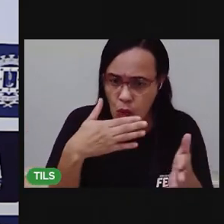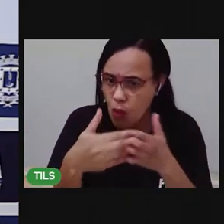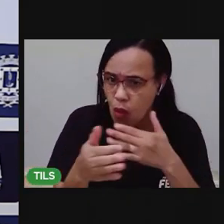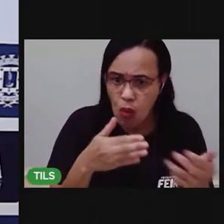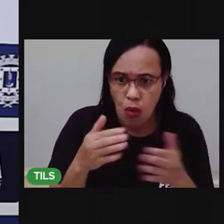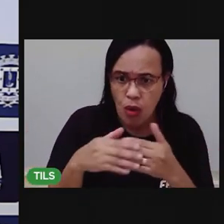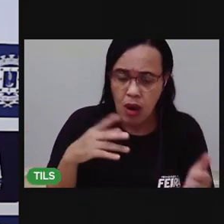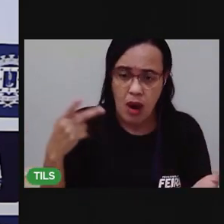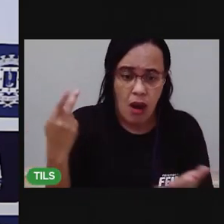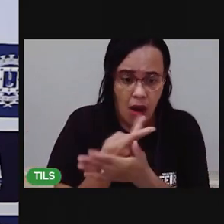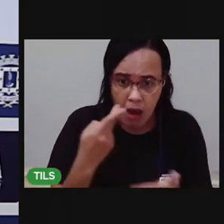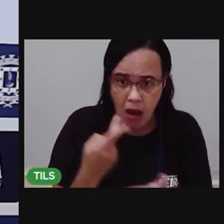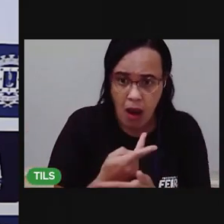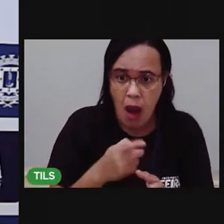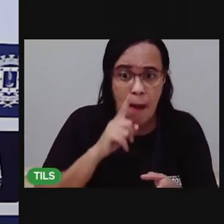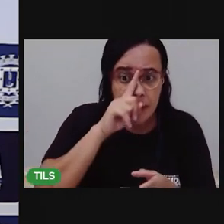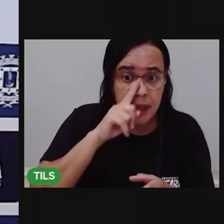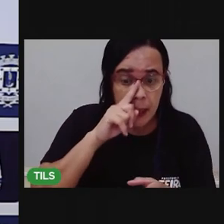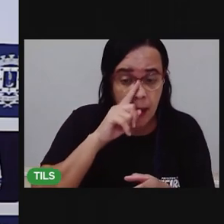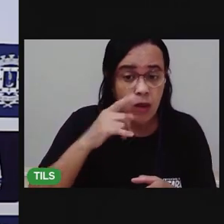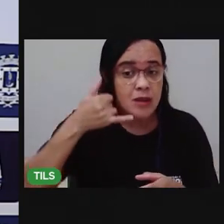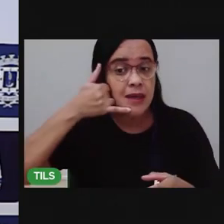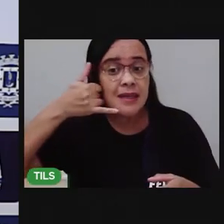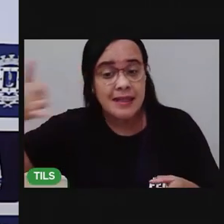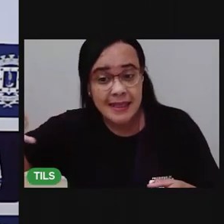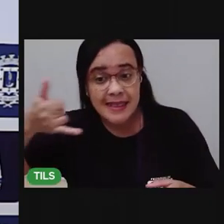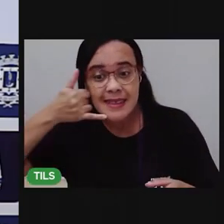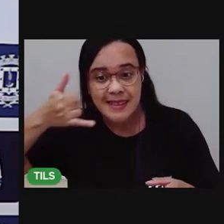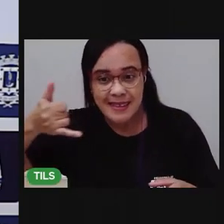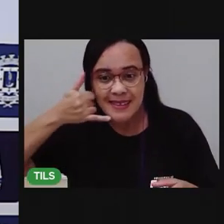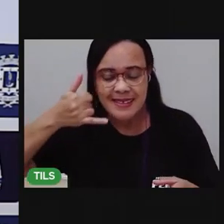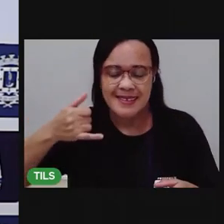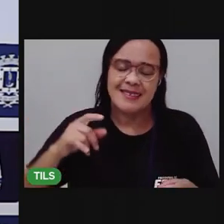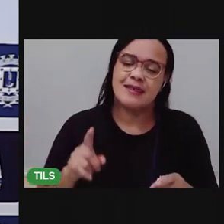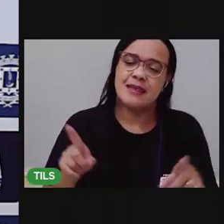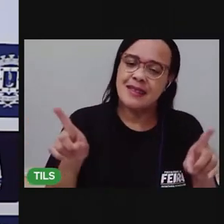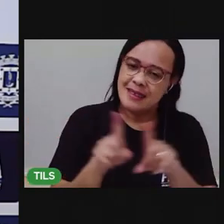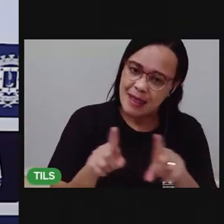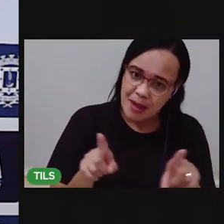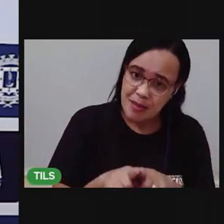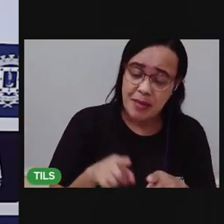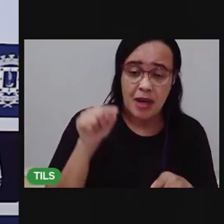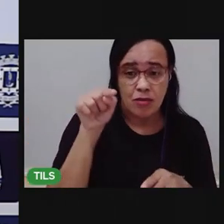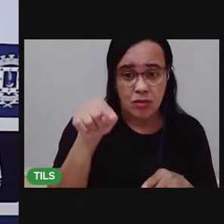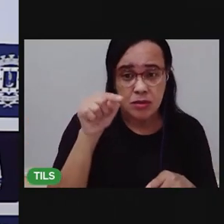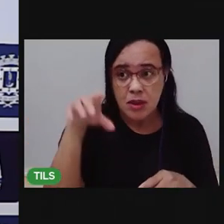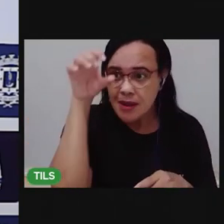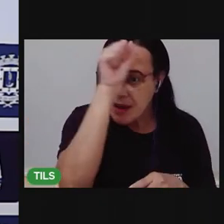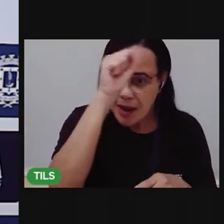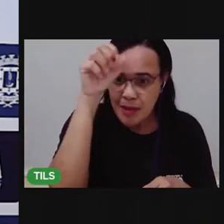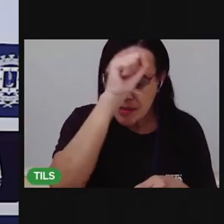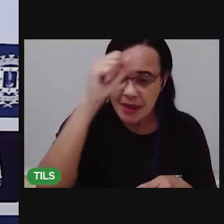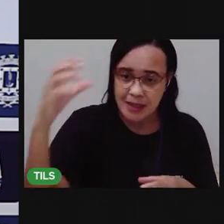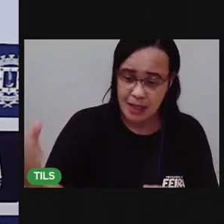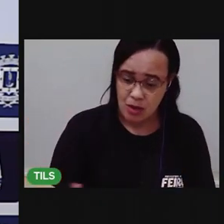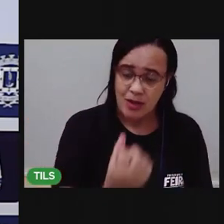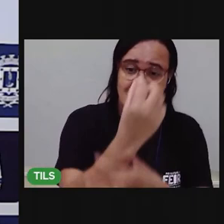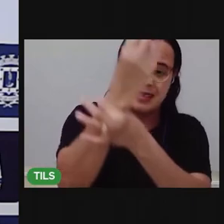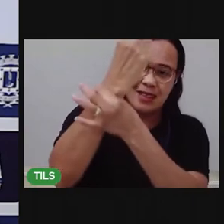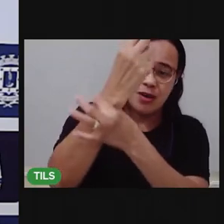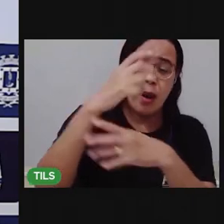ver as coisas que você pode fazer para manter a sua segurança, a sua própria proteção, tá bom?